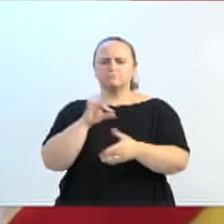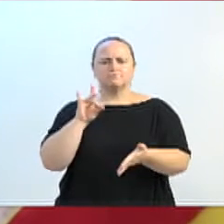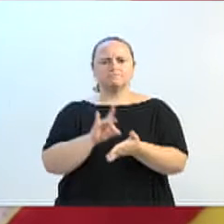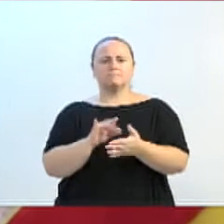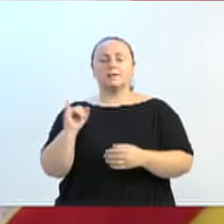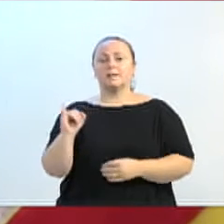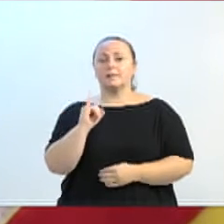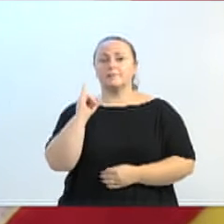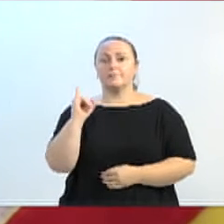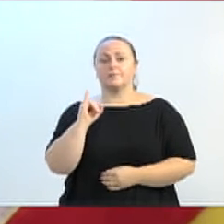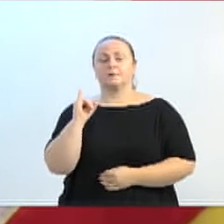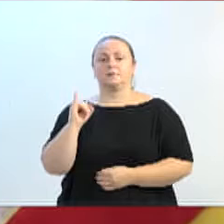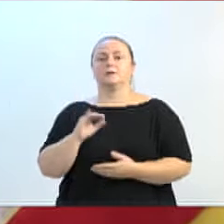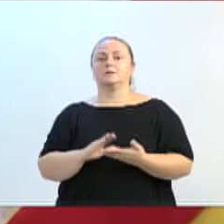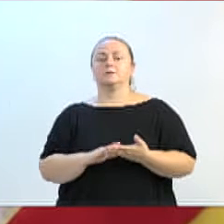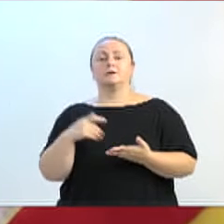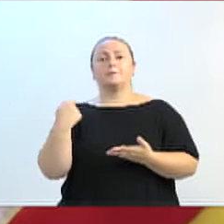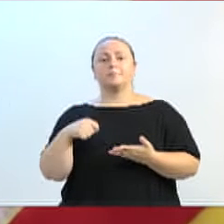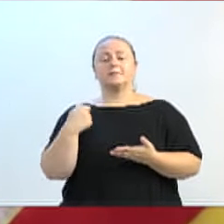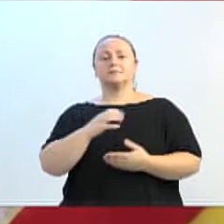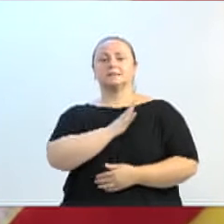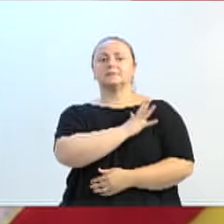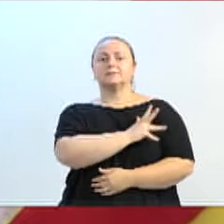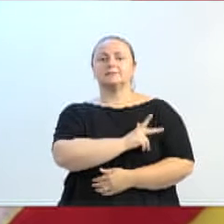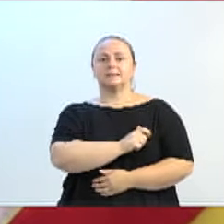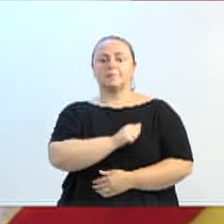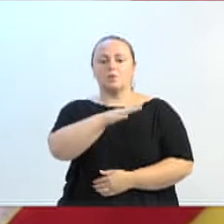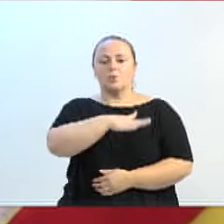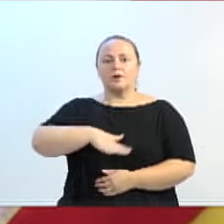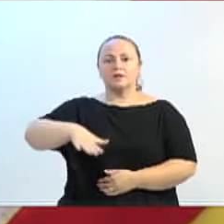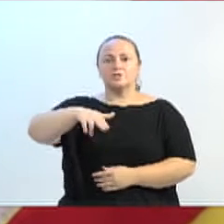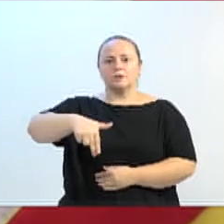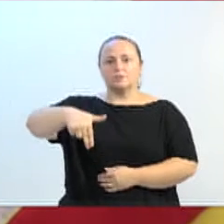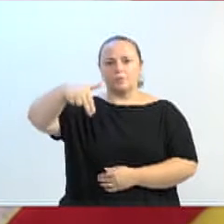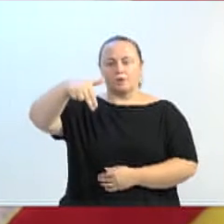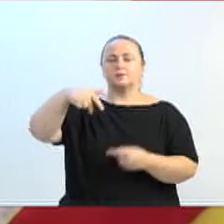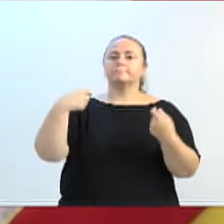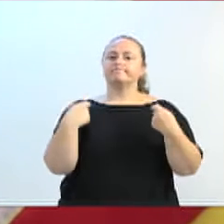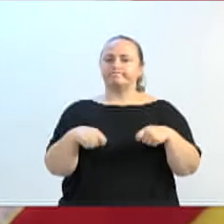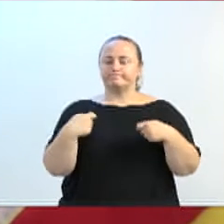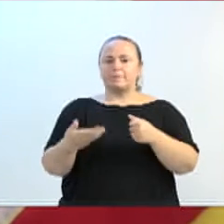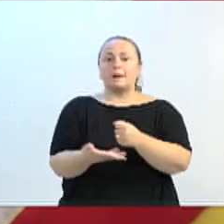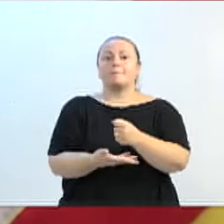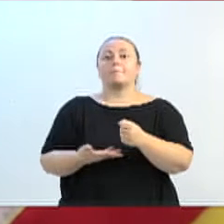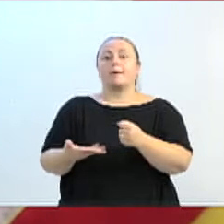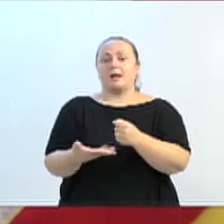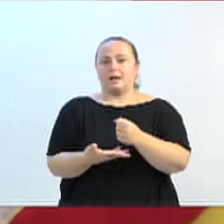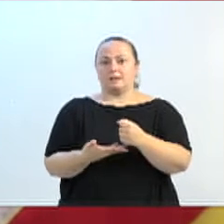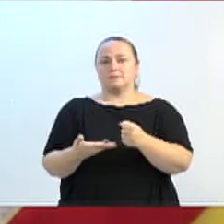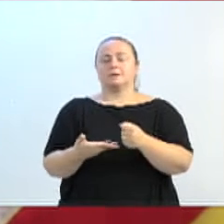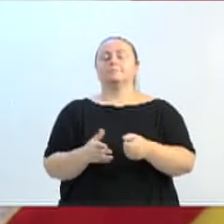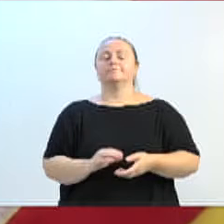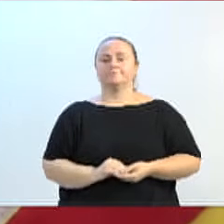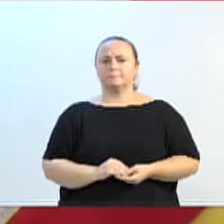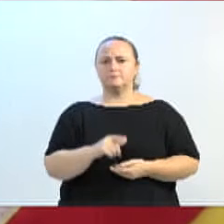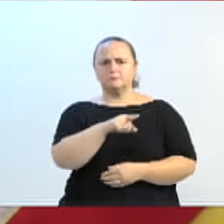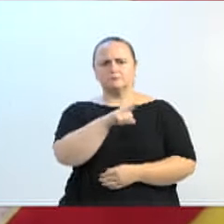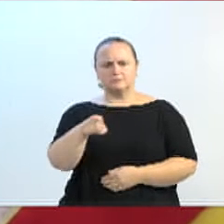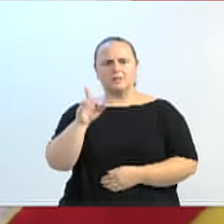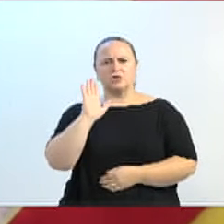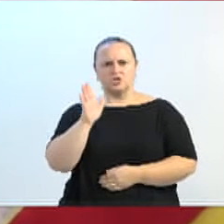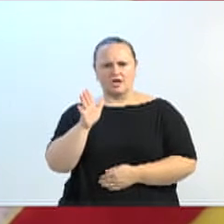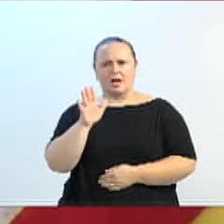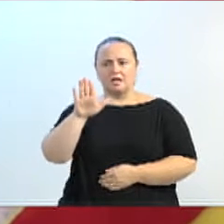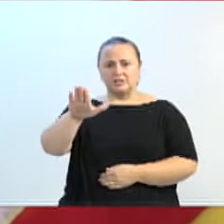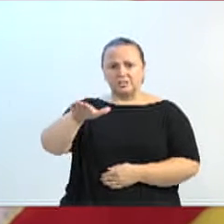termos uma base do SAMU na região norte da cidade. Quem já precisou do SAMU sabe